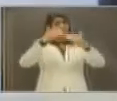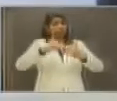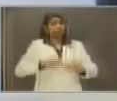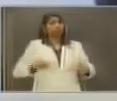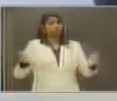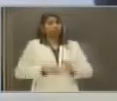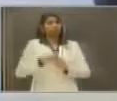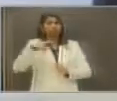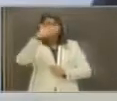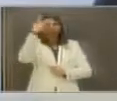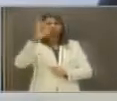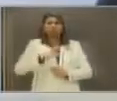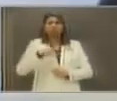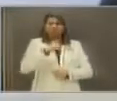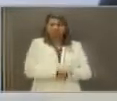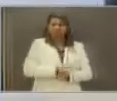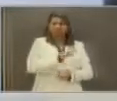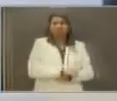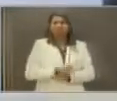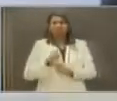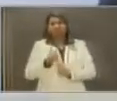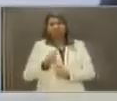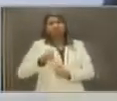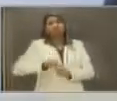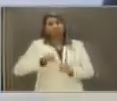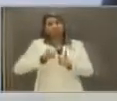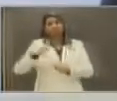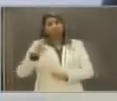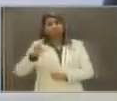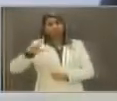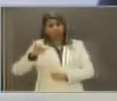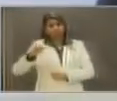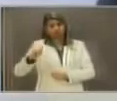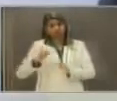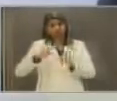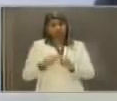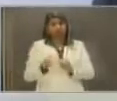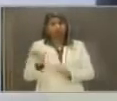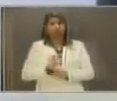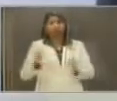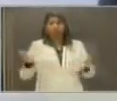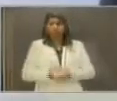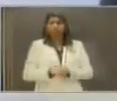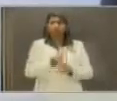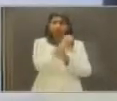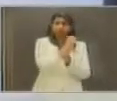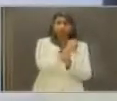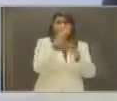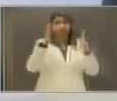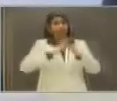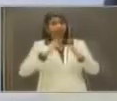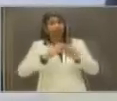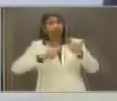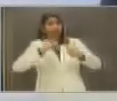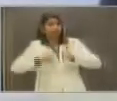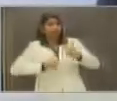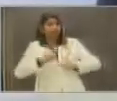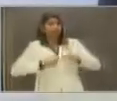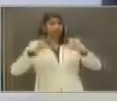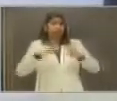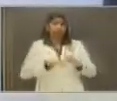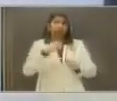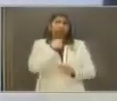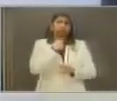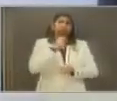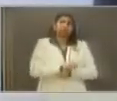depender do Bolsa Família, e possam buscar o mercado de trabalho e ter condição de moradia, condição de trabalho, sem necessariamente depender a vida inteira